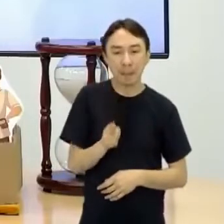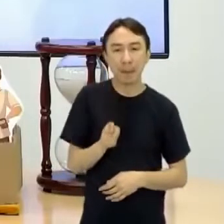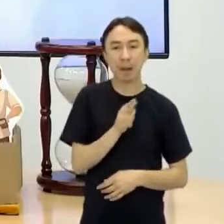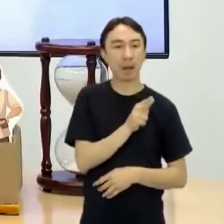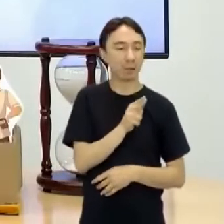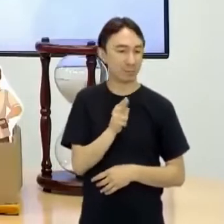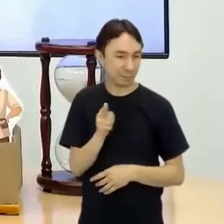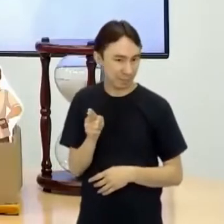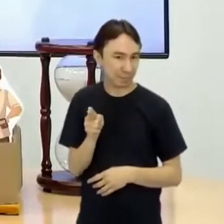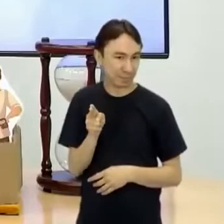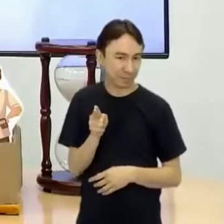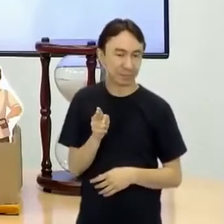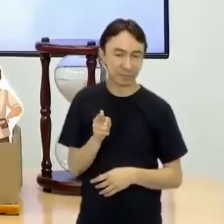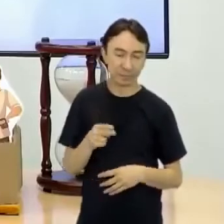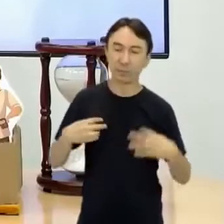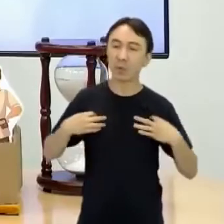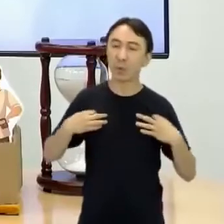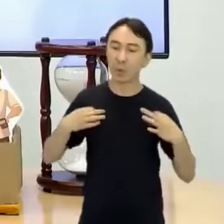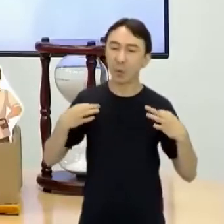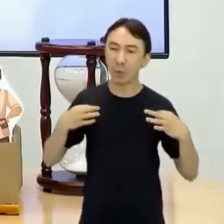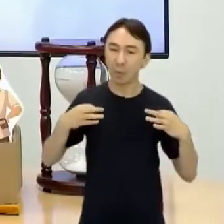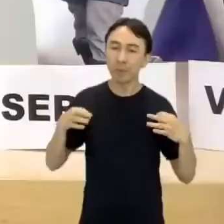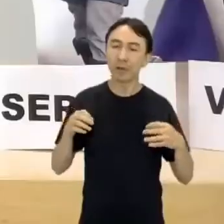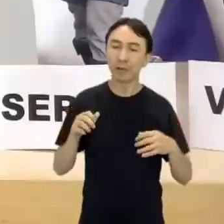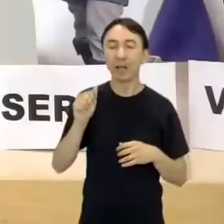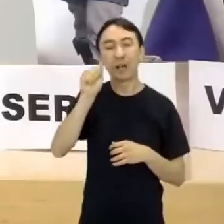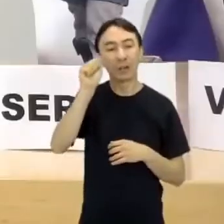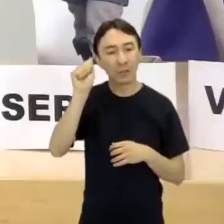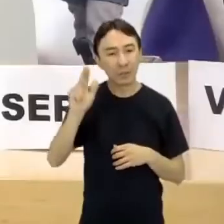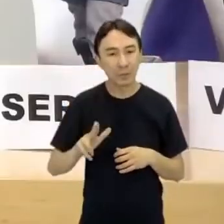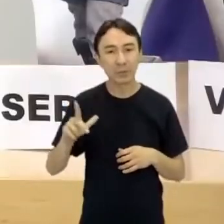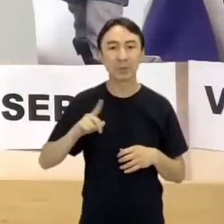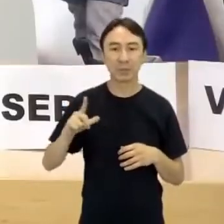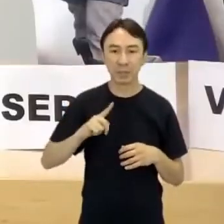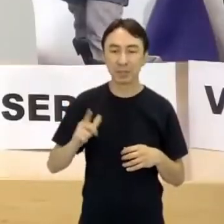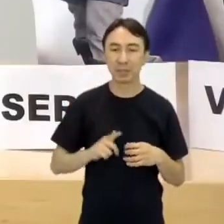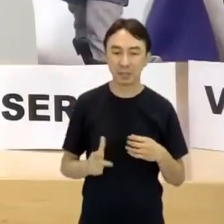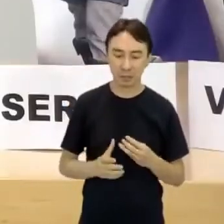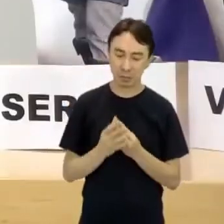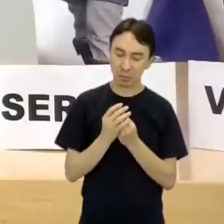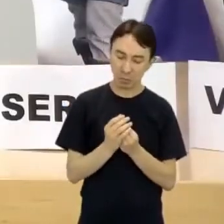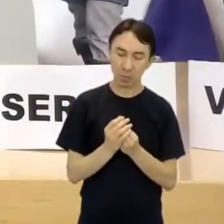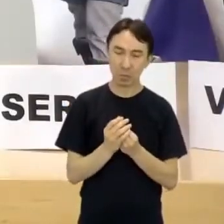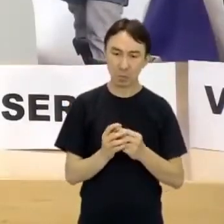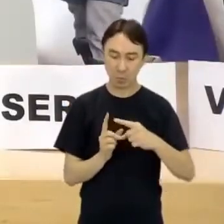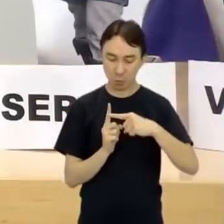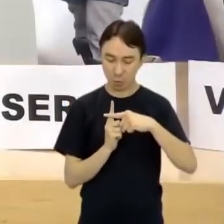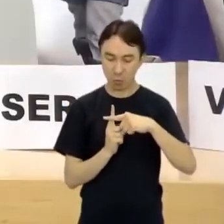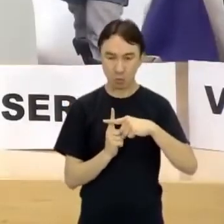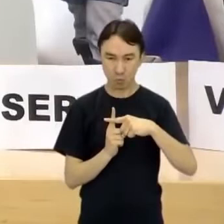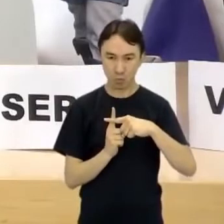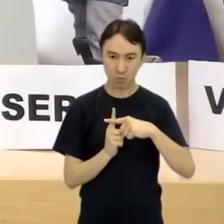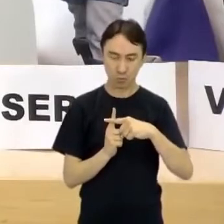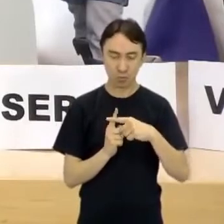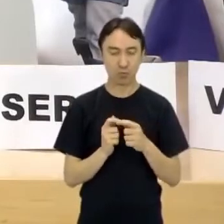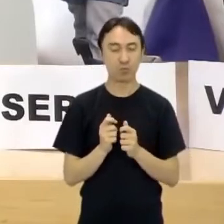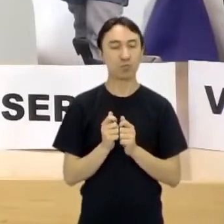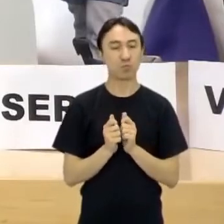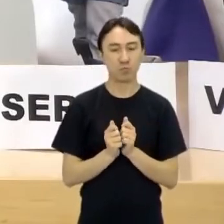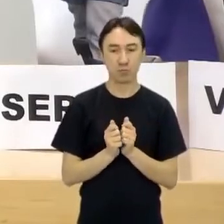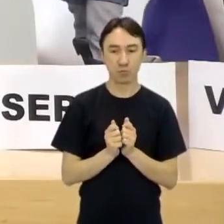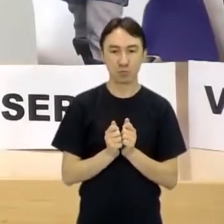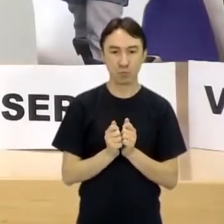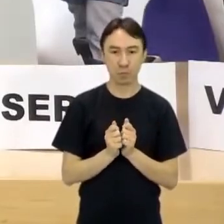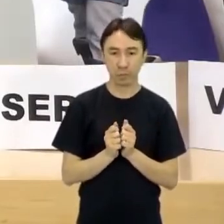clérigo, ele está com roupa azul e segura uma cruz, um crucifixo. Ele representa a casta da igreja.